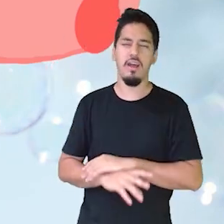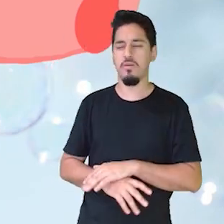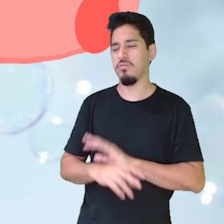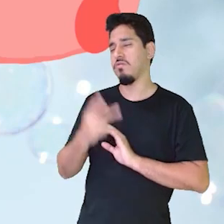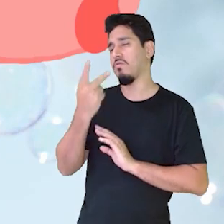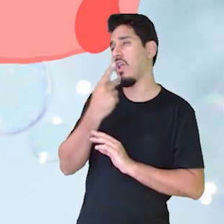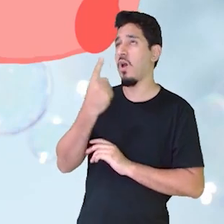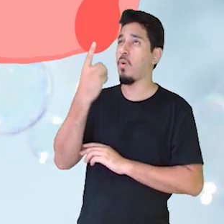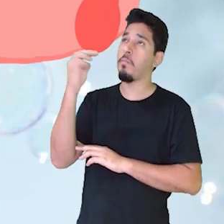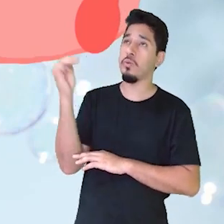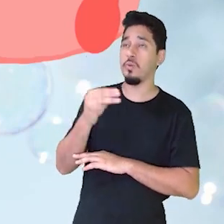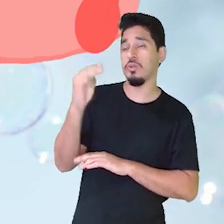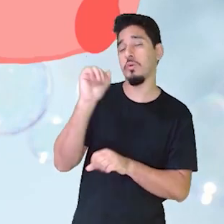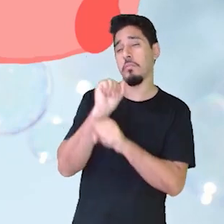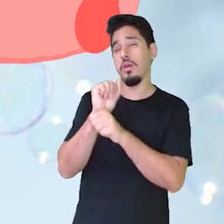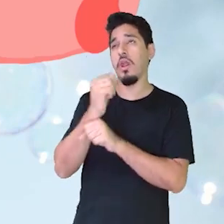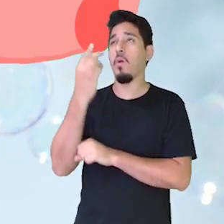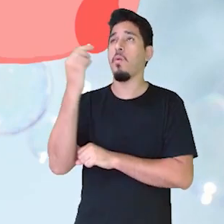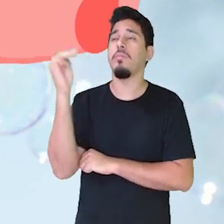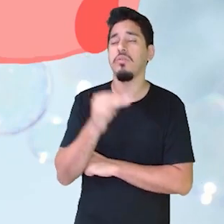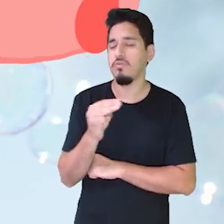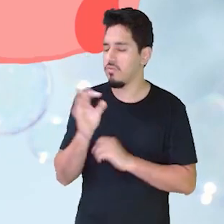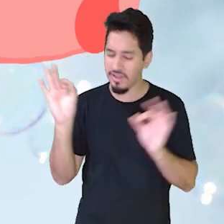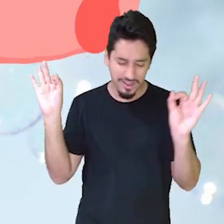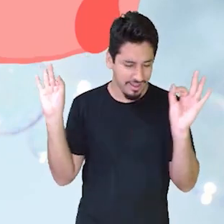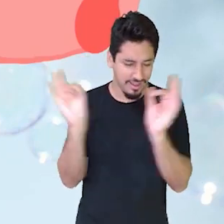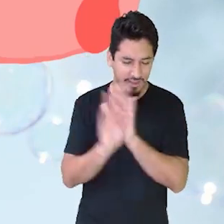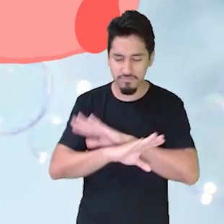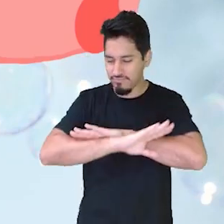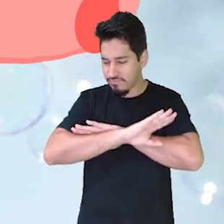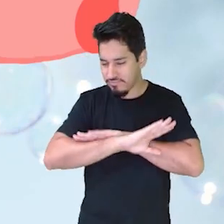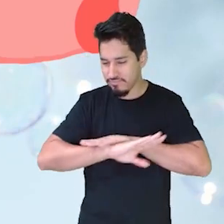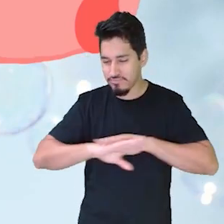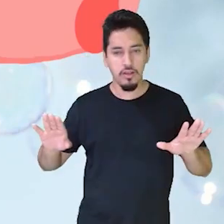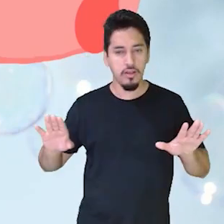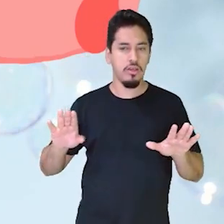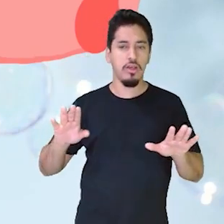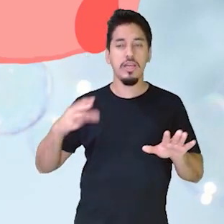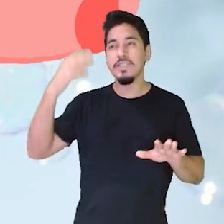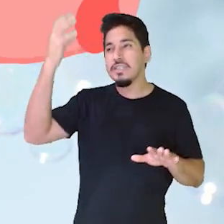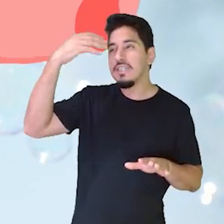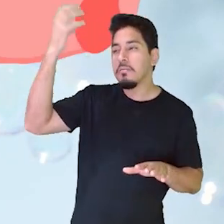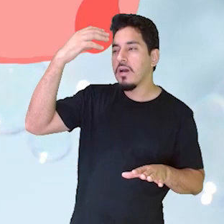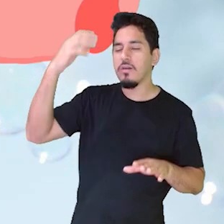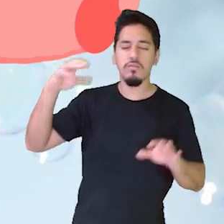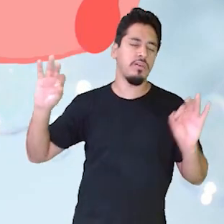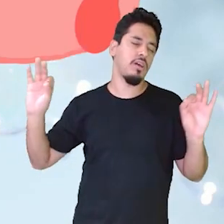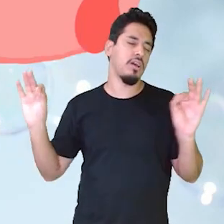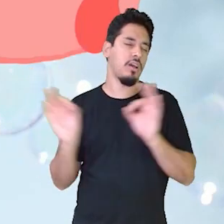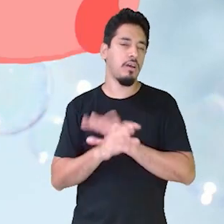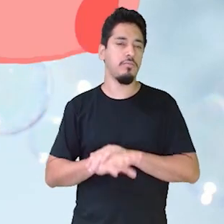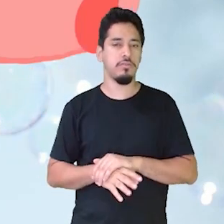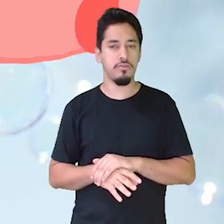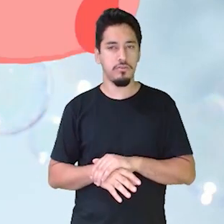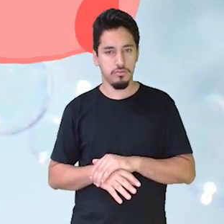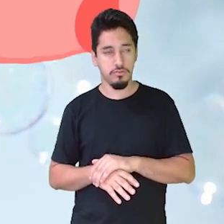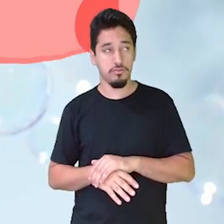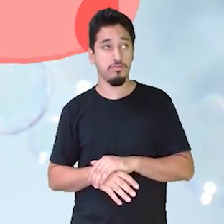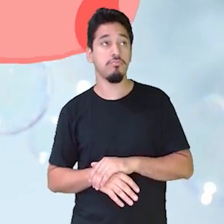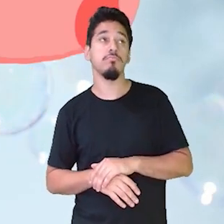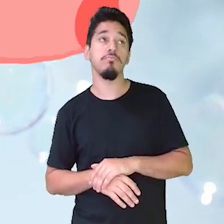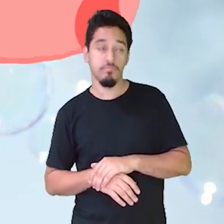um minutinho. Acabe com esse banho agora. Tá